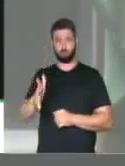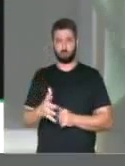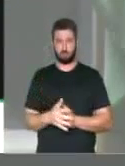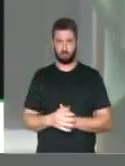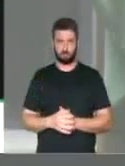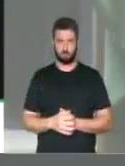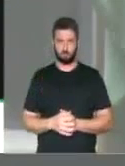Muito obrigado, nobre deputado.